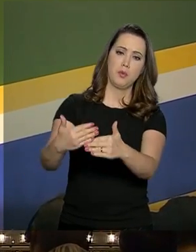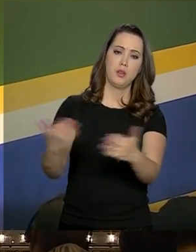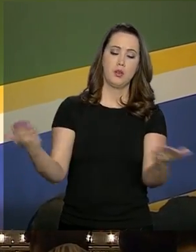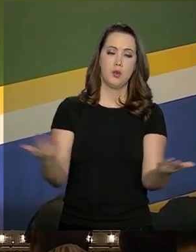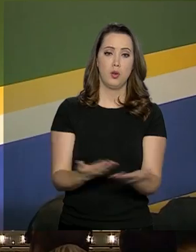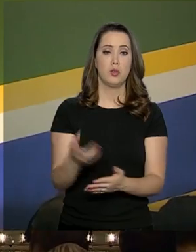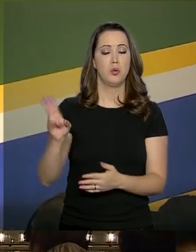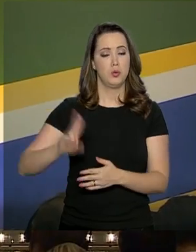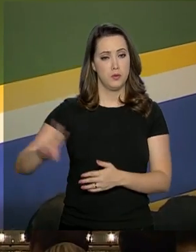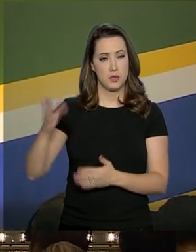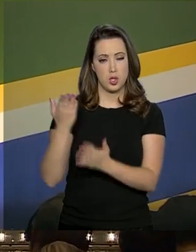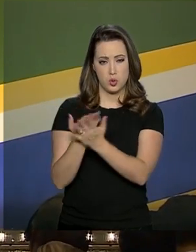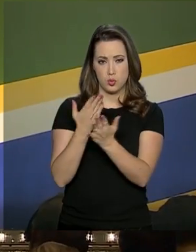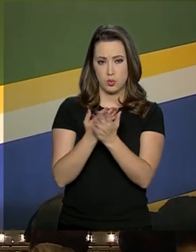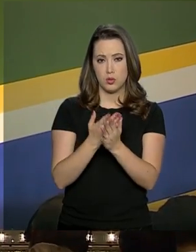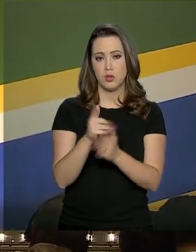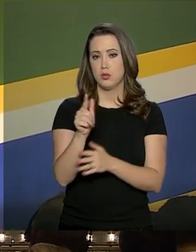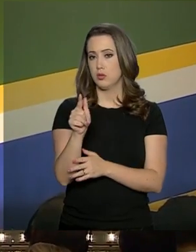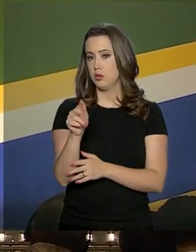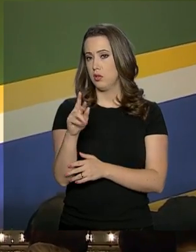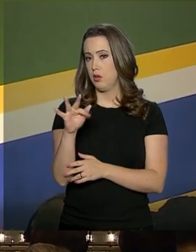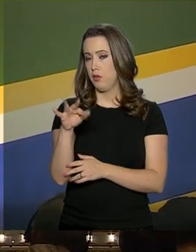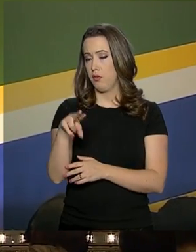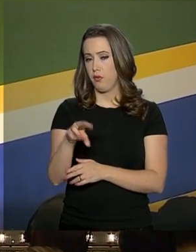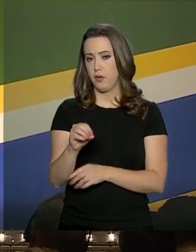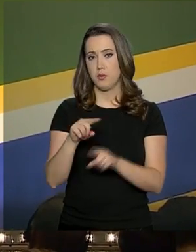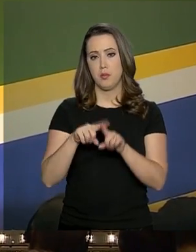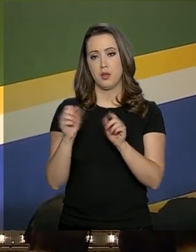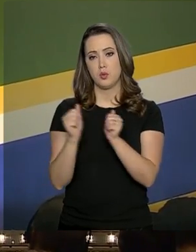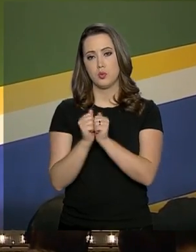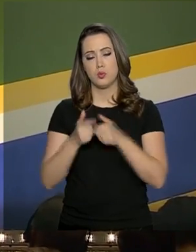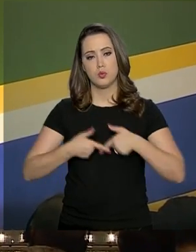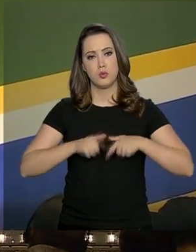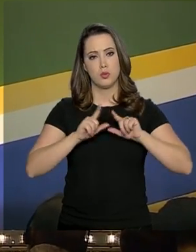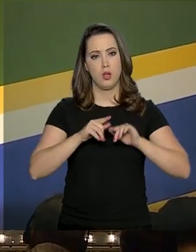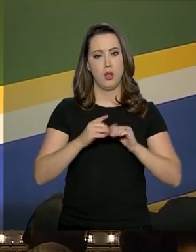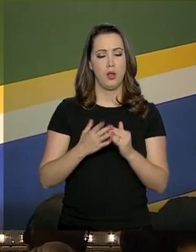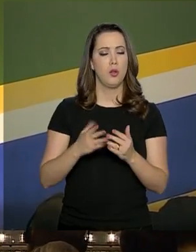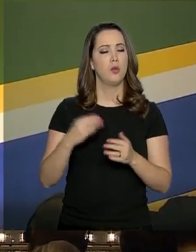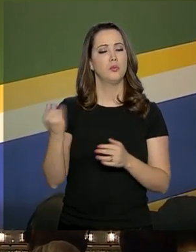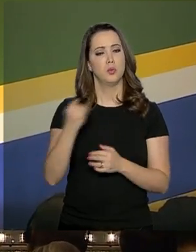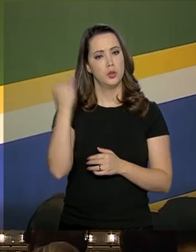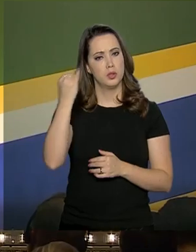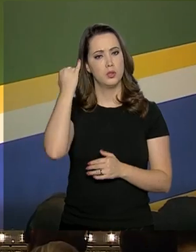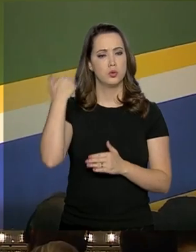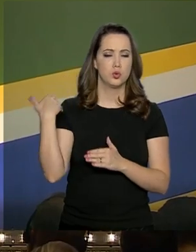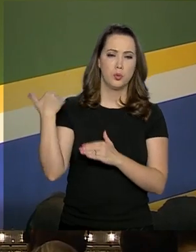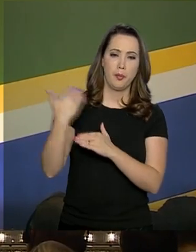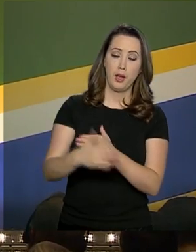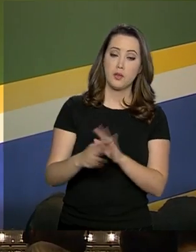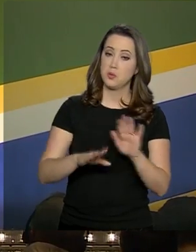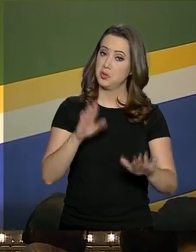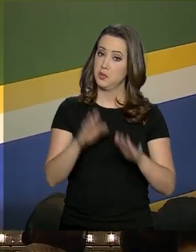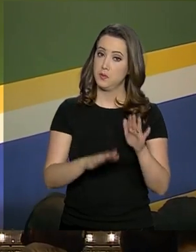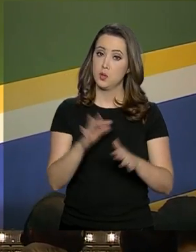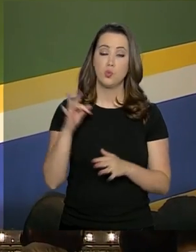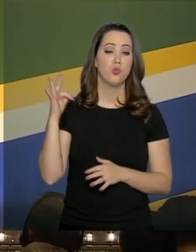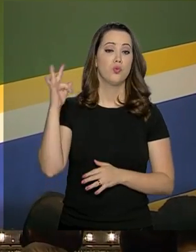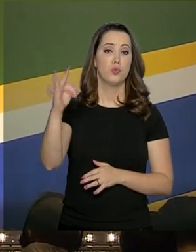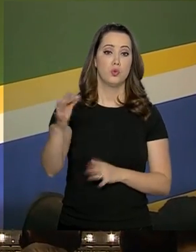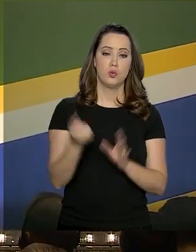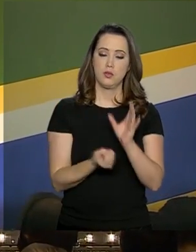Mackenzie, mas, juntamente com Israel, daremos um enorme passo, quem sabe, a vanguarda dos futuros